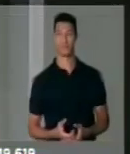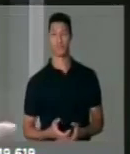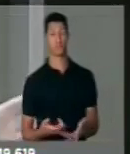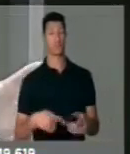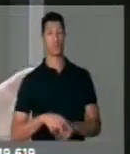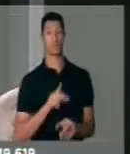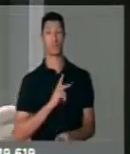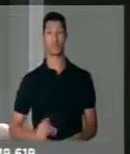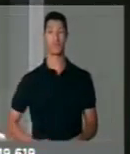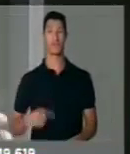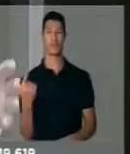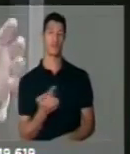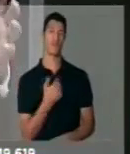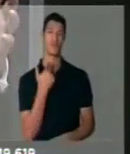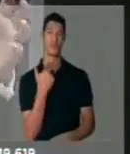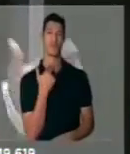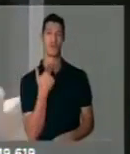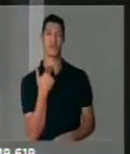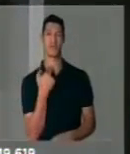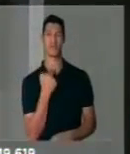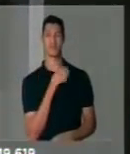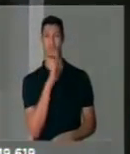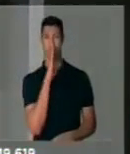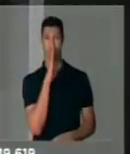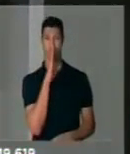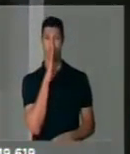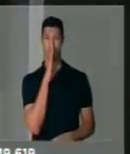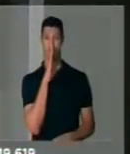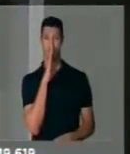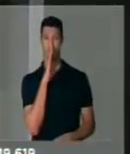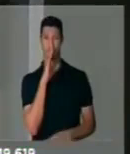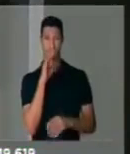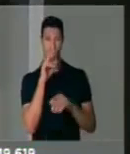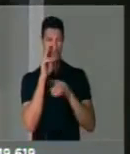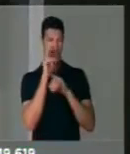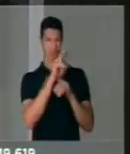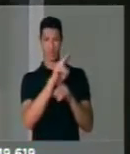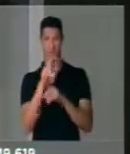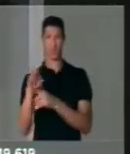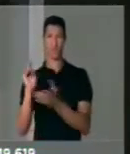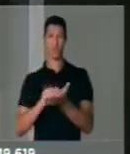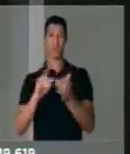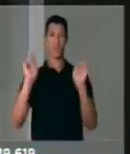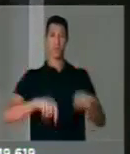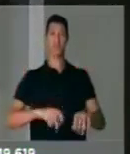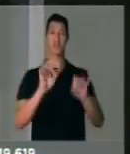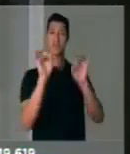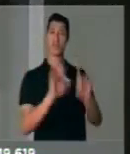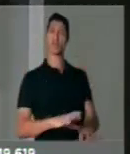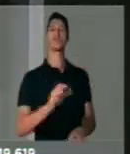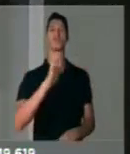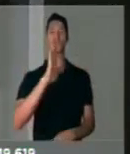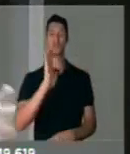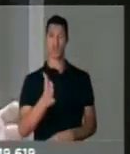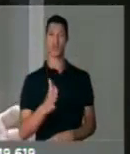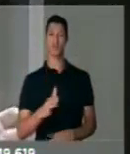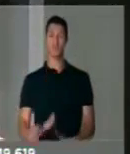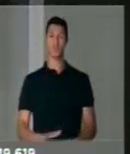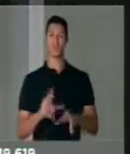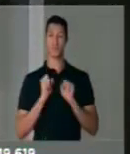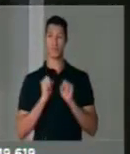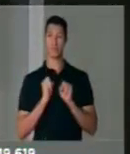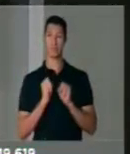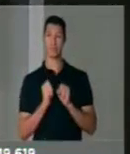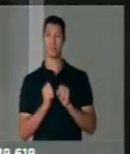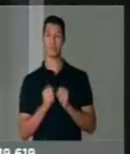Então, senhor presidente, nós não podemos ficar de braços cruzados acompanhando a incompetência que deixou de receber